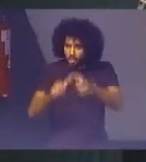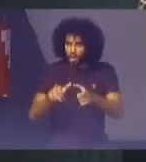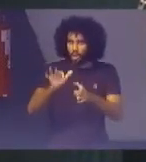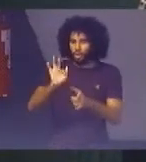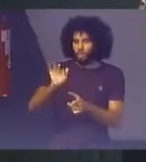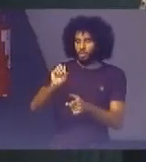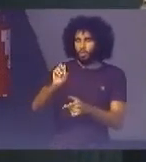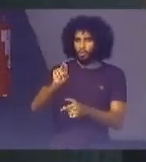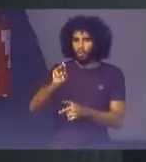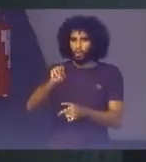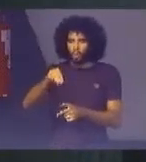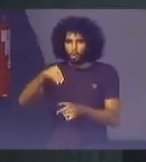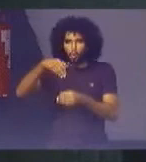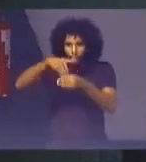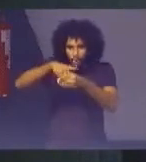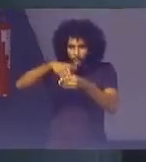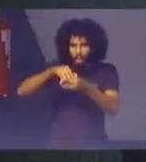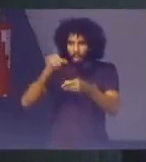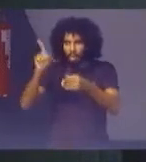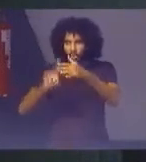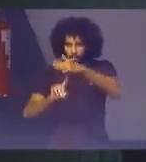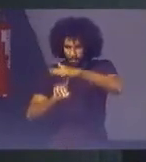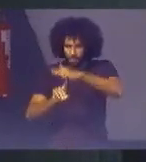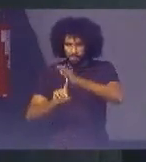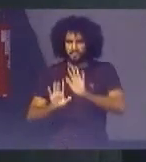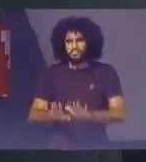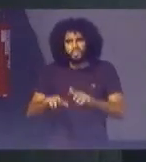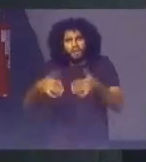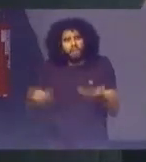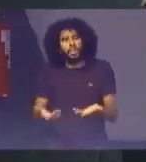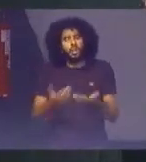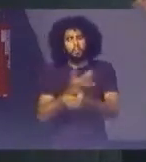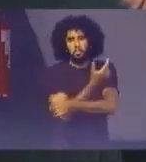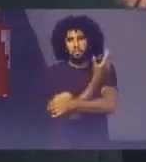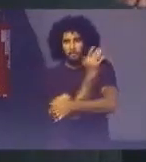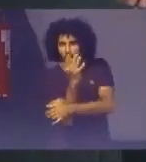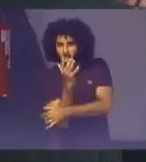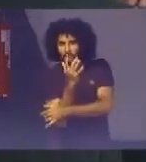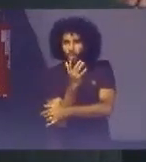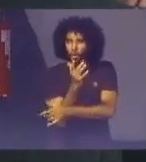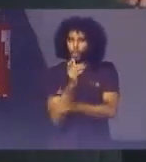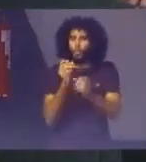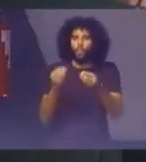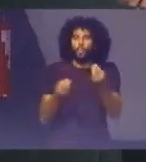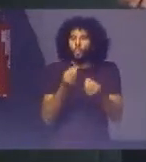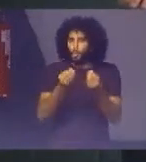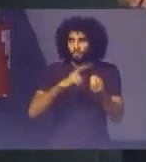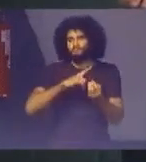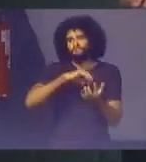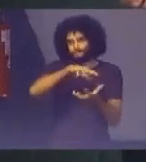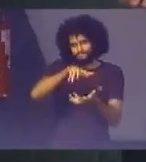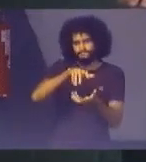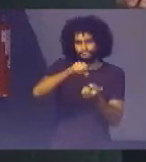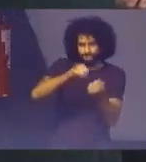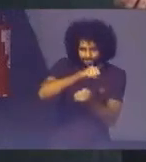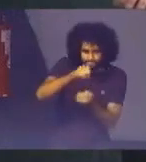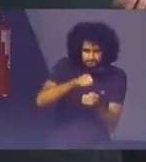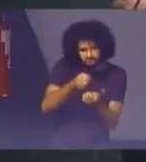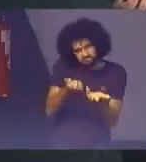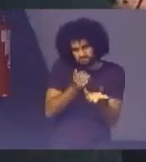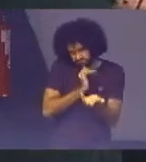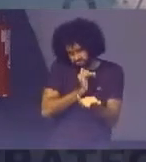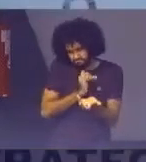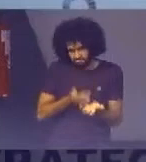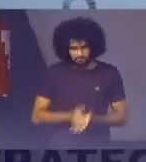No estado do Paraná Com isso você trata O meio ambiente De uma forma Mais sustentável É um exemplo